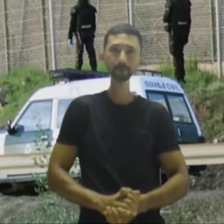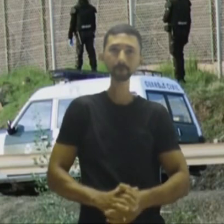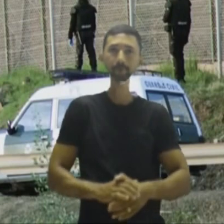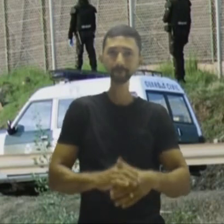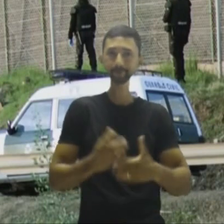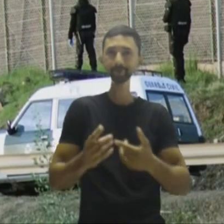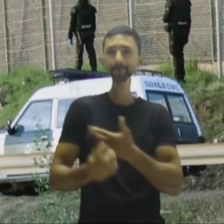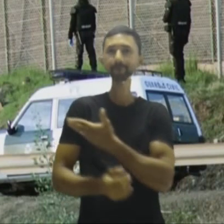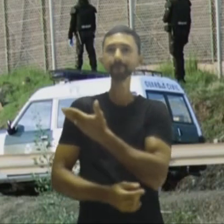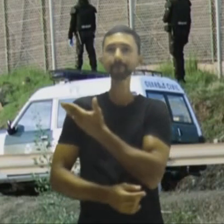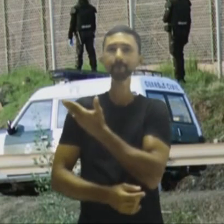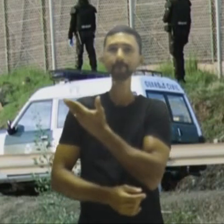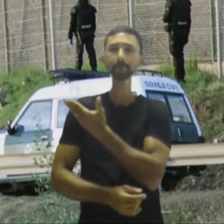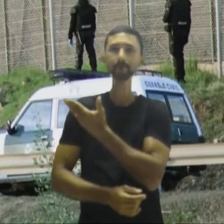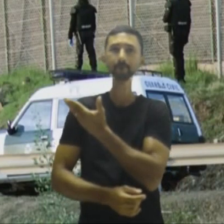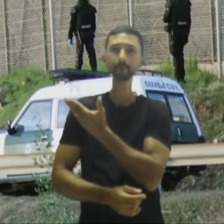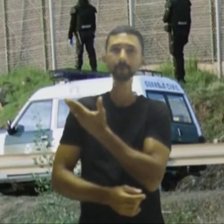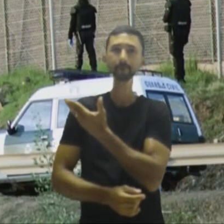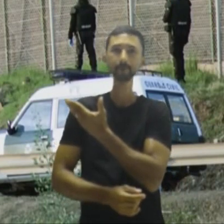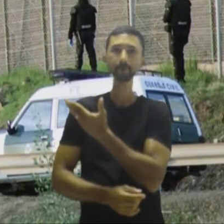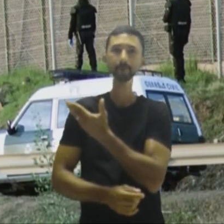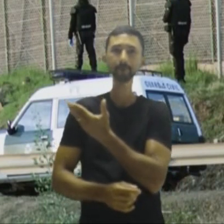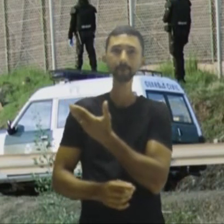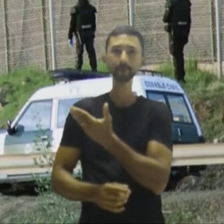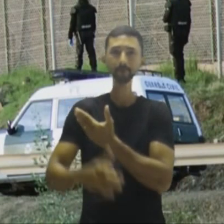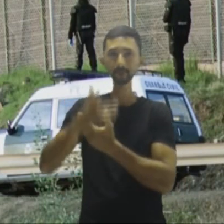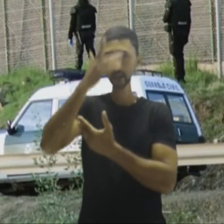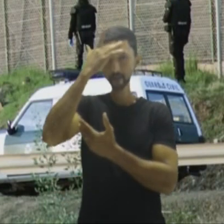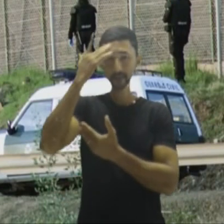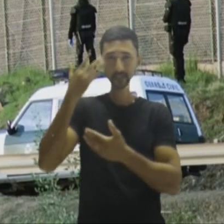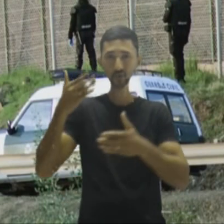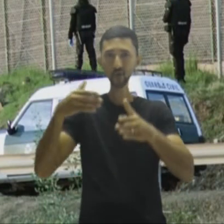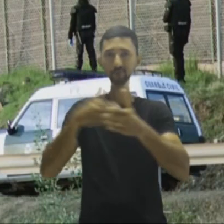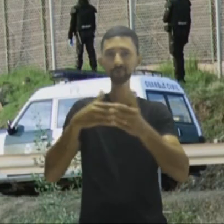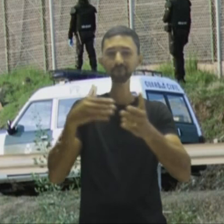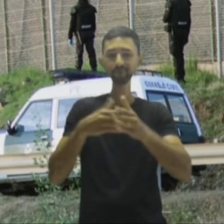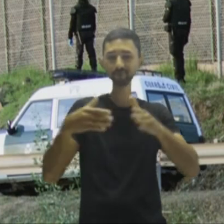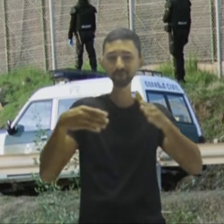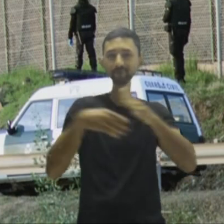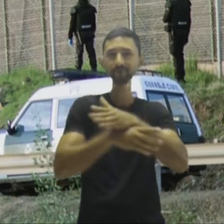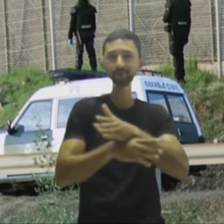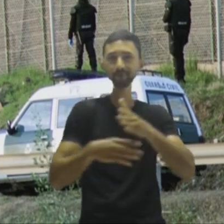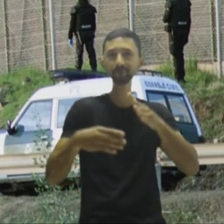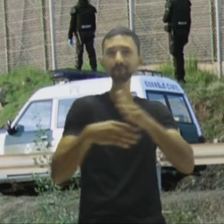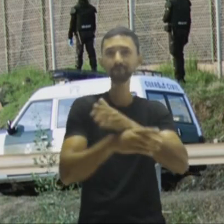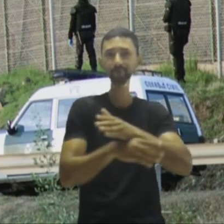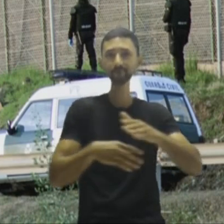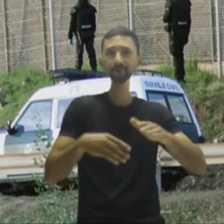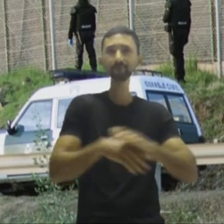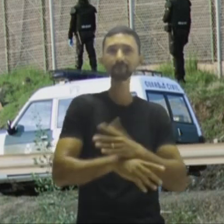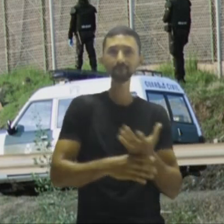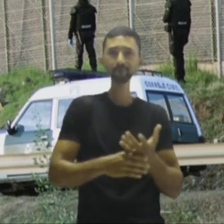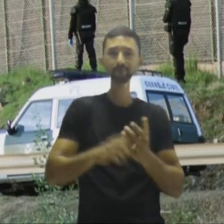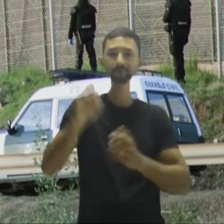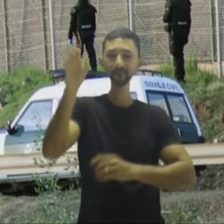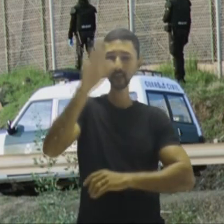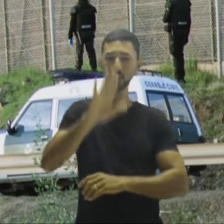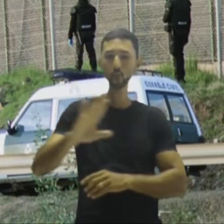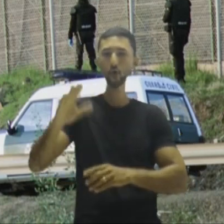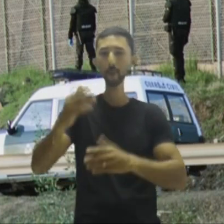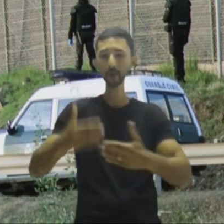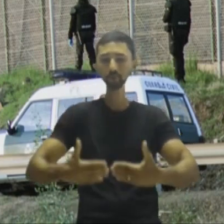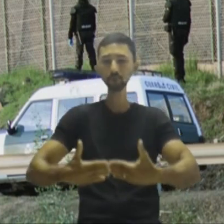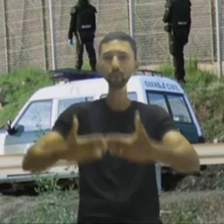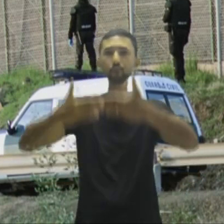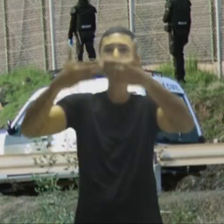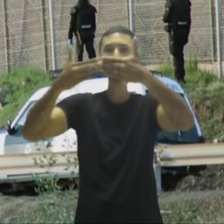crise imigratória, pessoas tentando entrar de toda forma na Europa, tá?